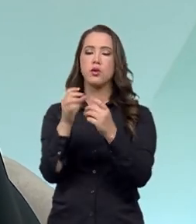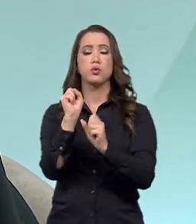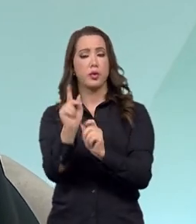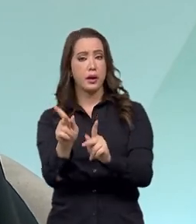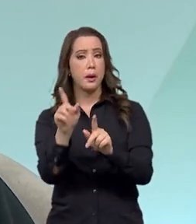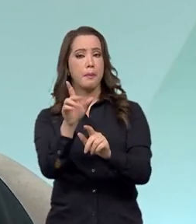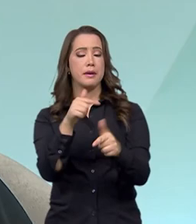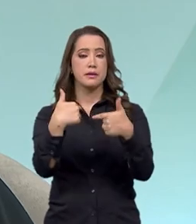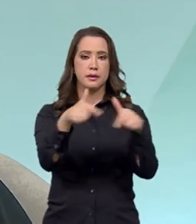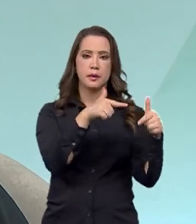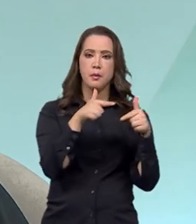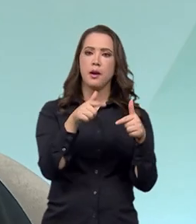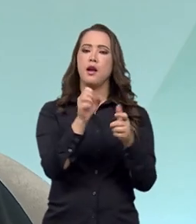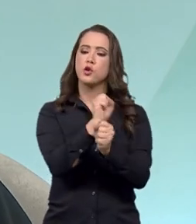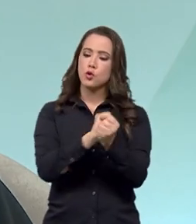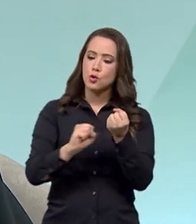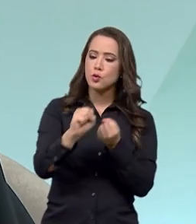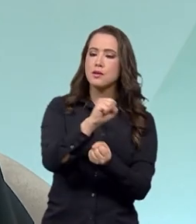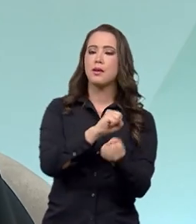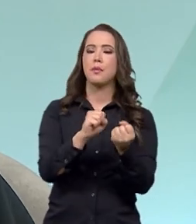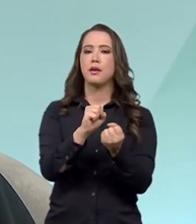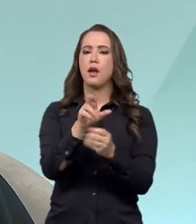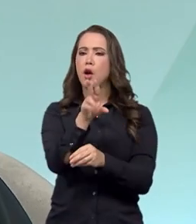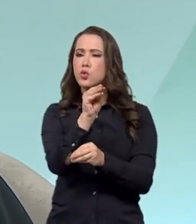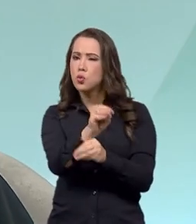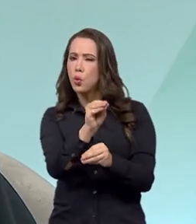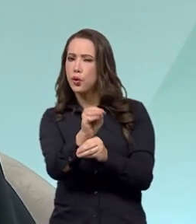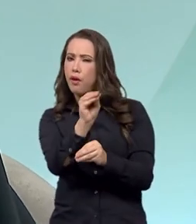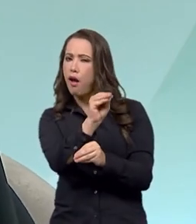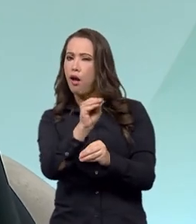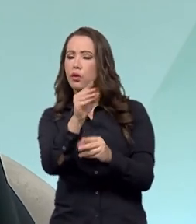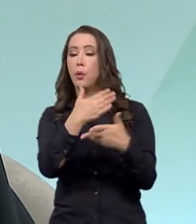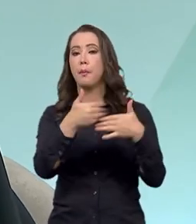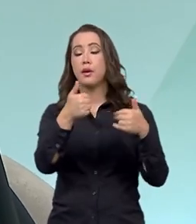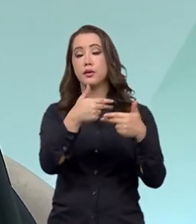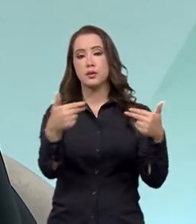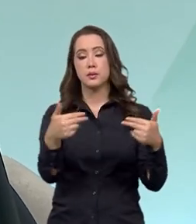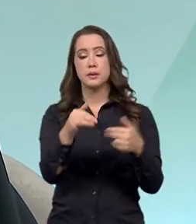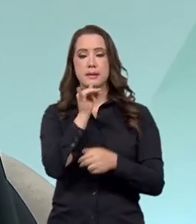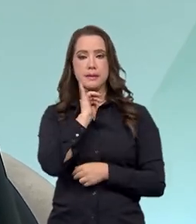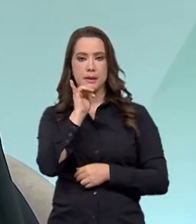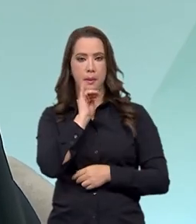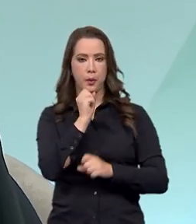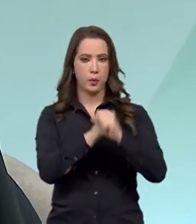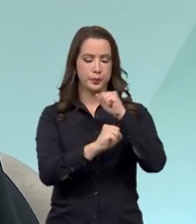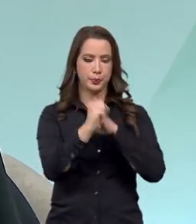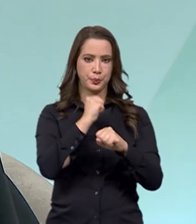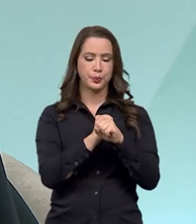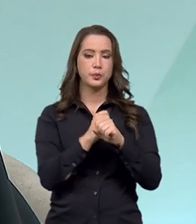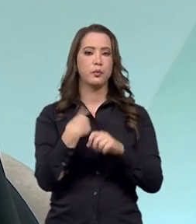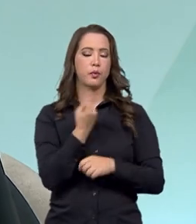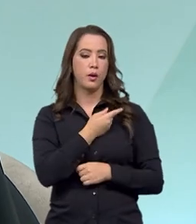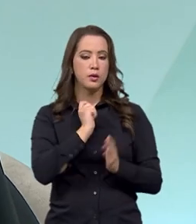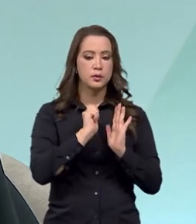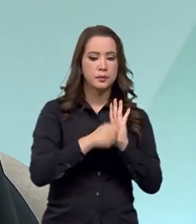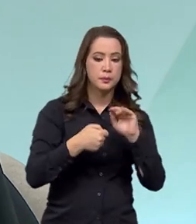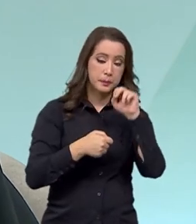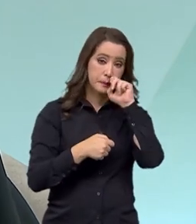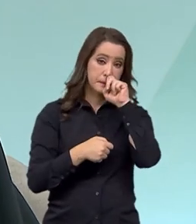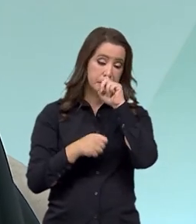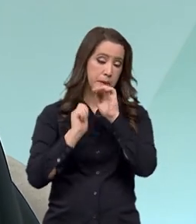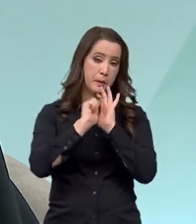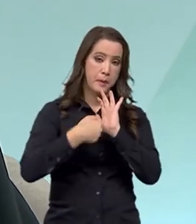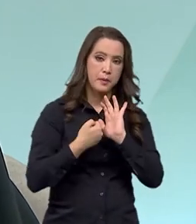seus proprietários uma melhor conservação do bem, né? Como é o caso que fizemos ano passado, assinamos ano passado um